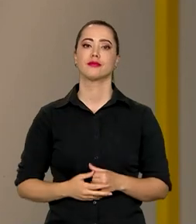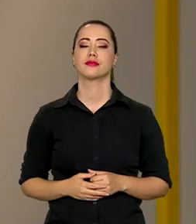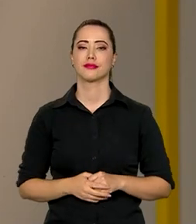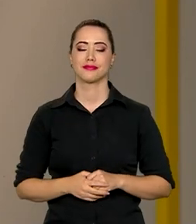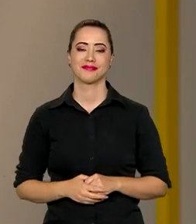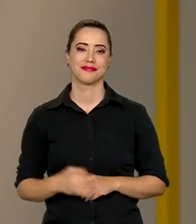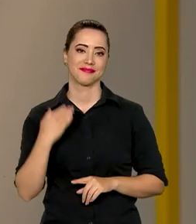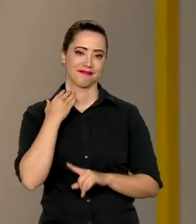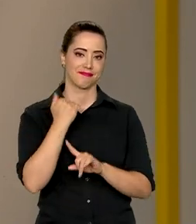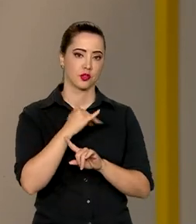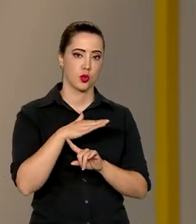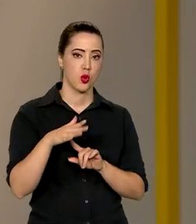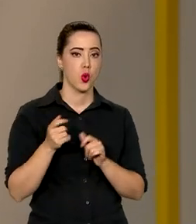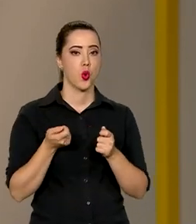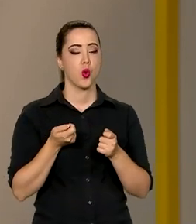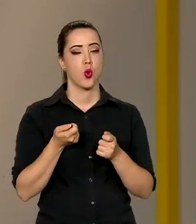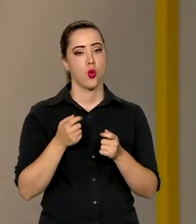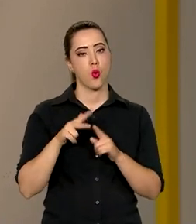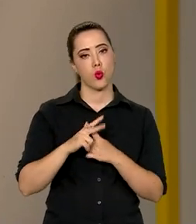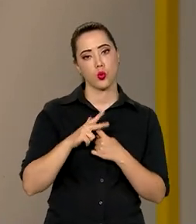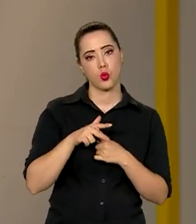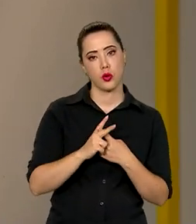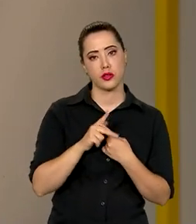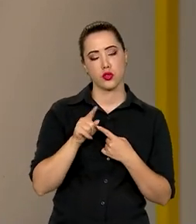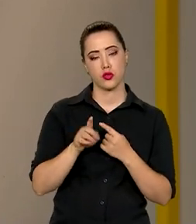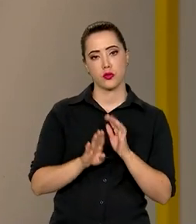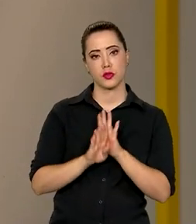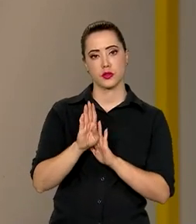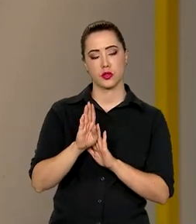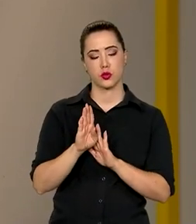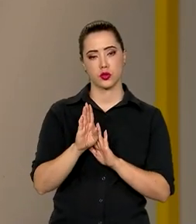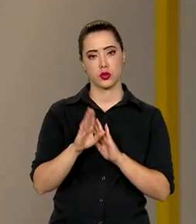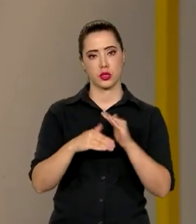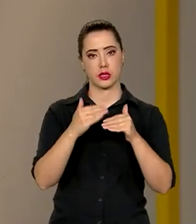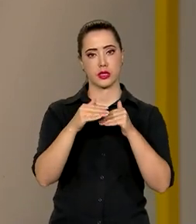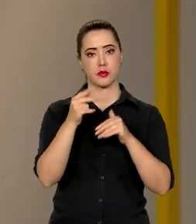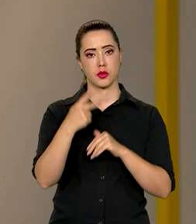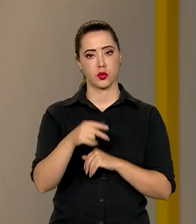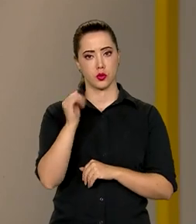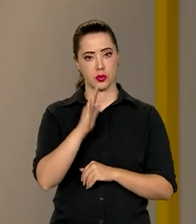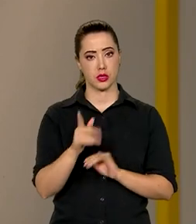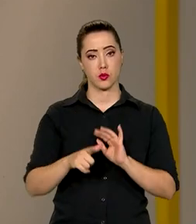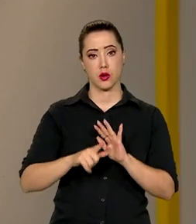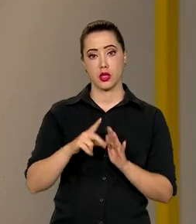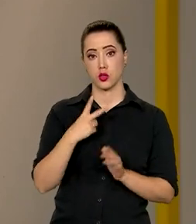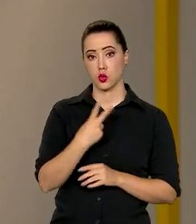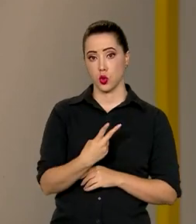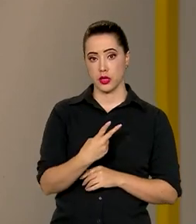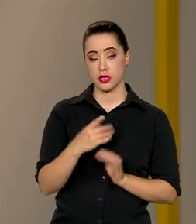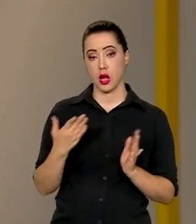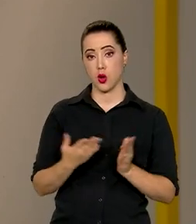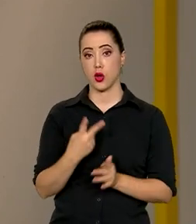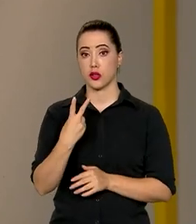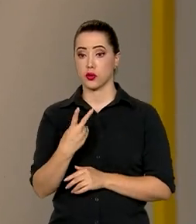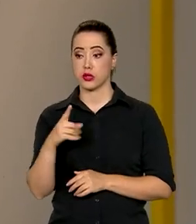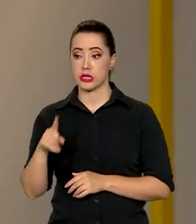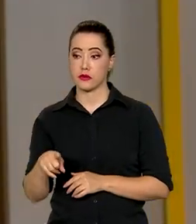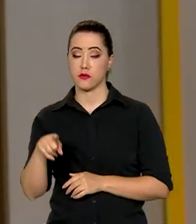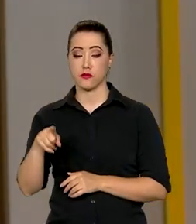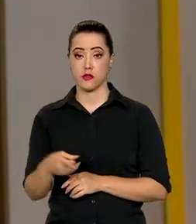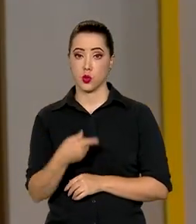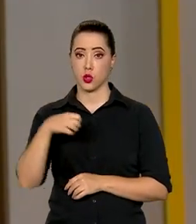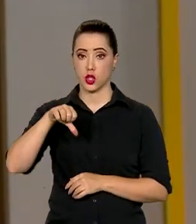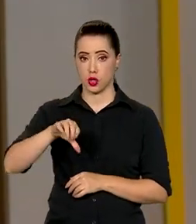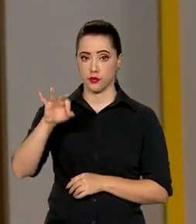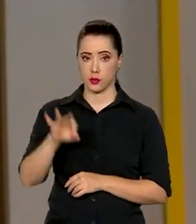O Banco Central revisou a projeção de crescimento da economia brasileira para este ano de 2 para 2,9%.